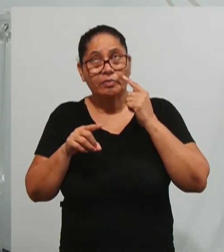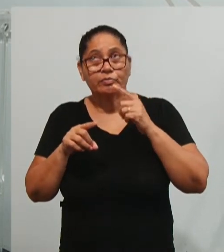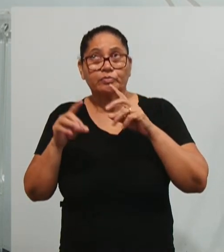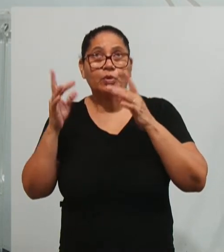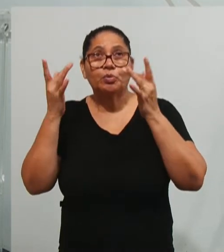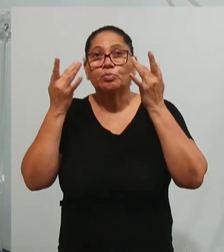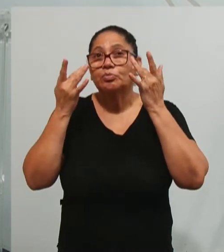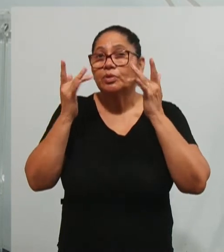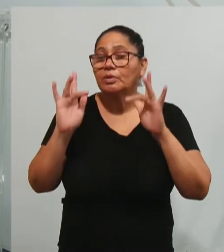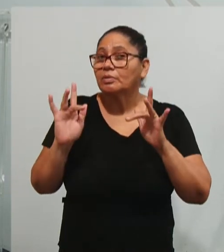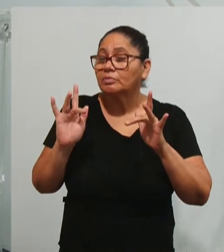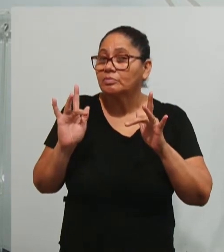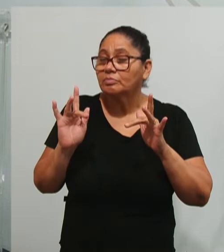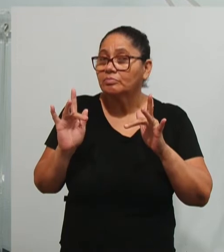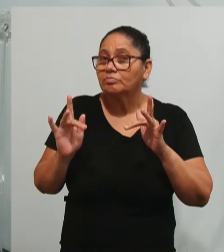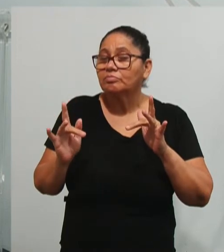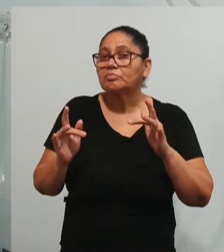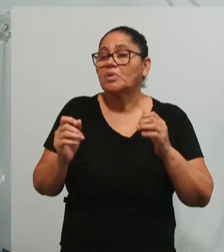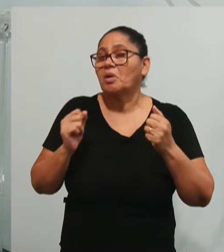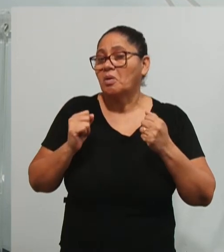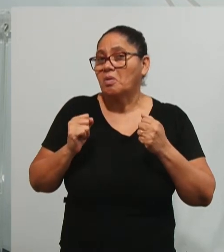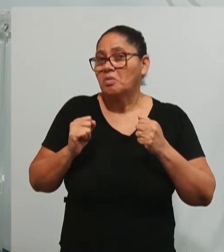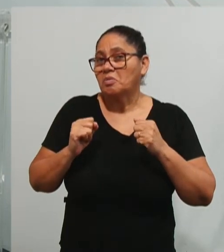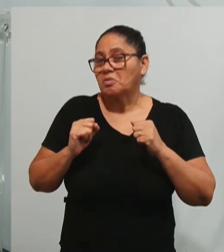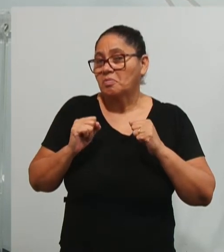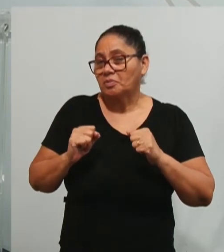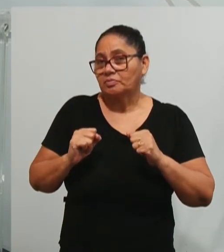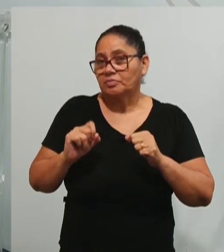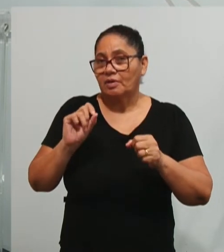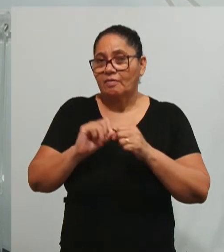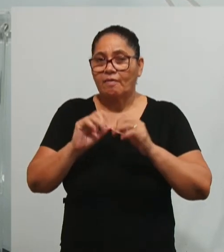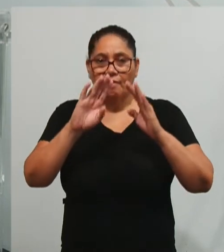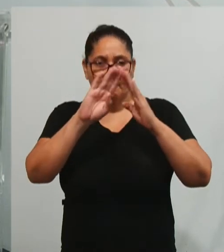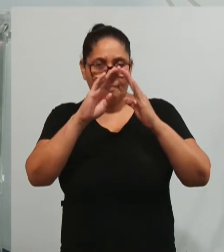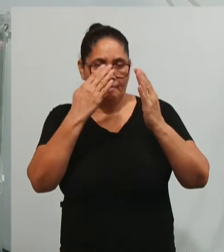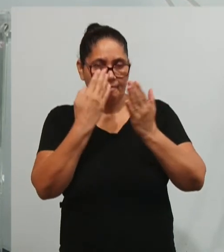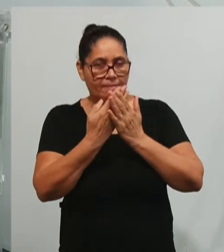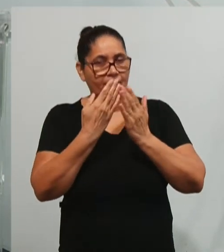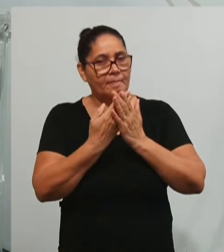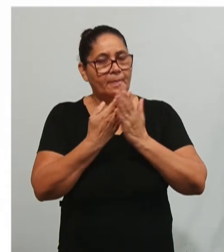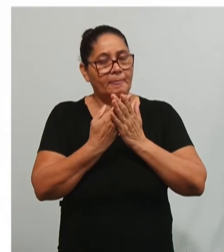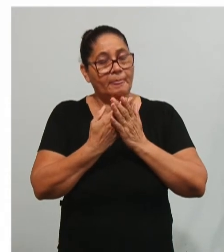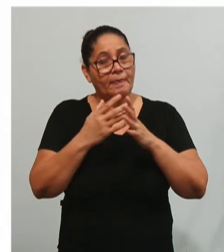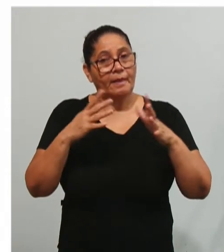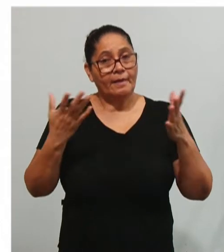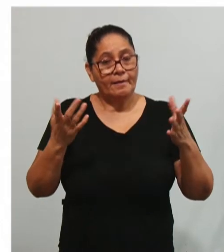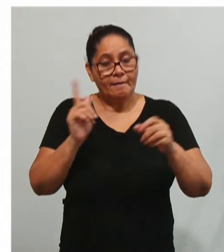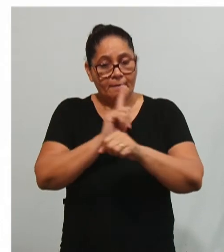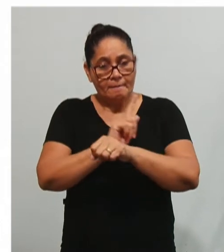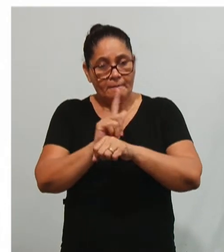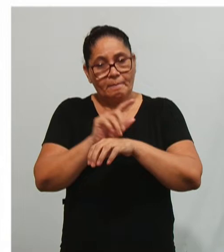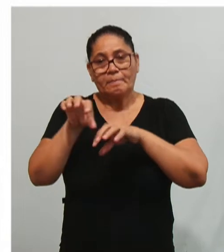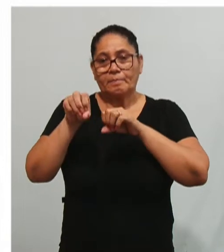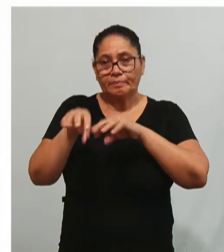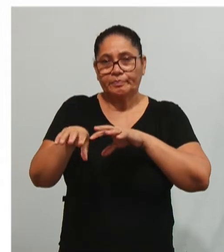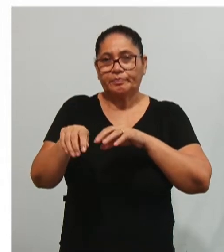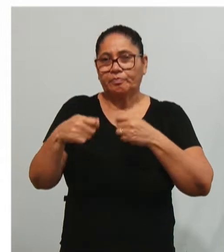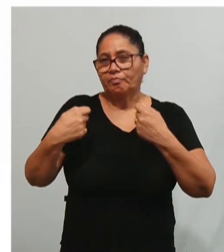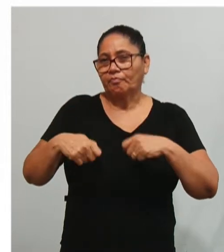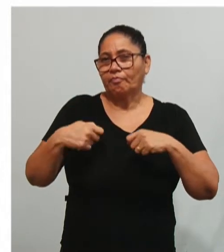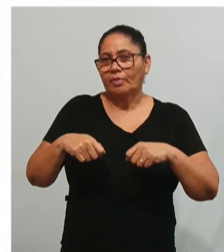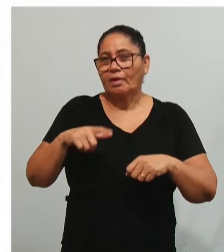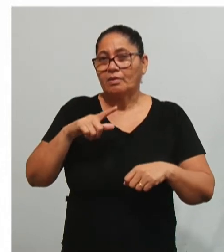inerente, o que é inerente à escola. Então, a gestão educacional precisa ser,